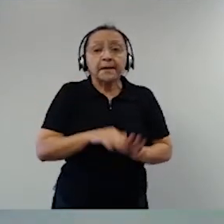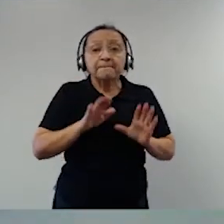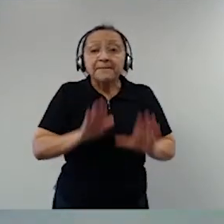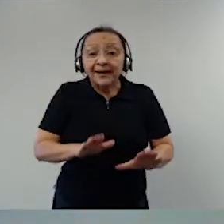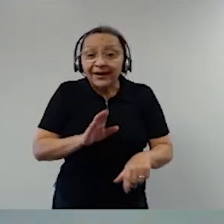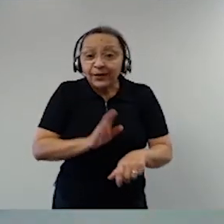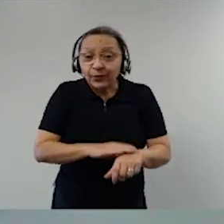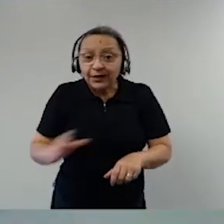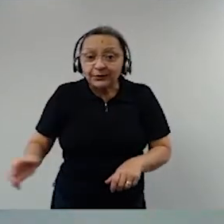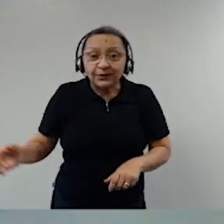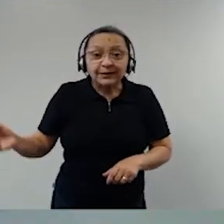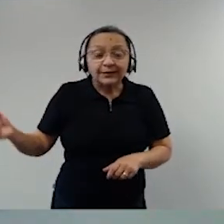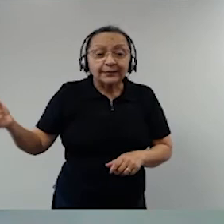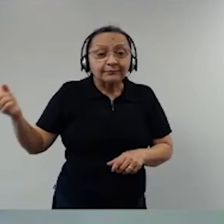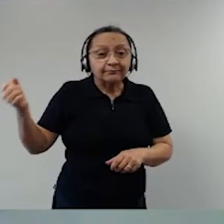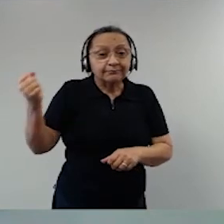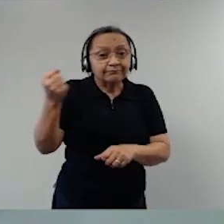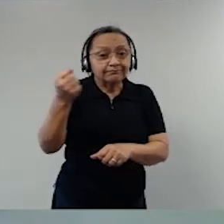para...